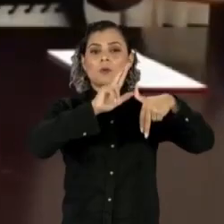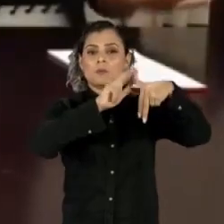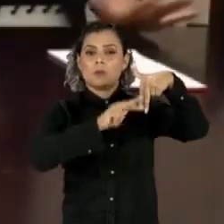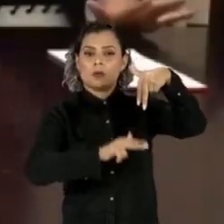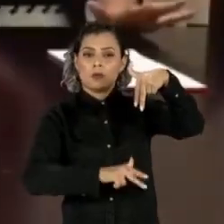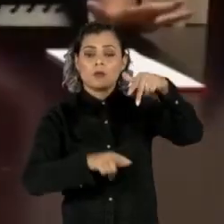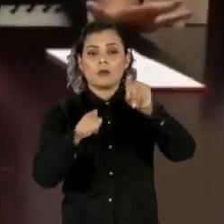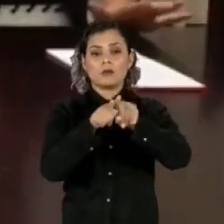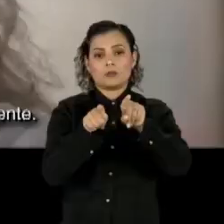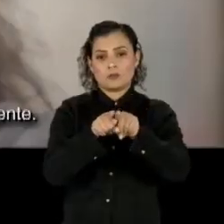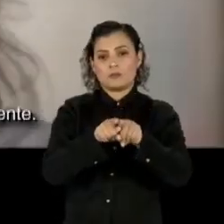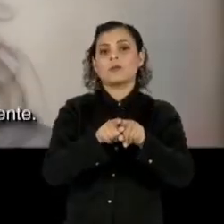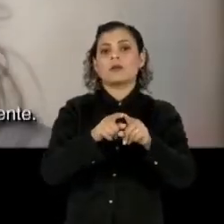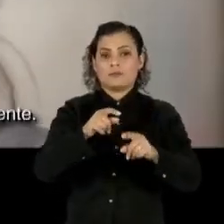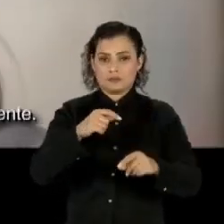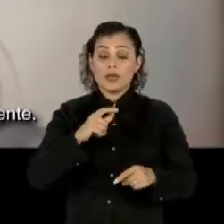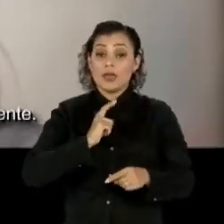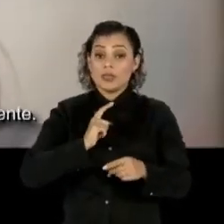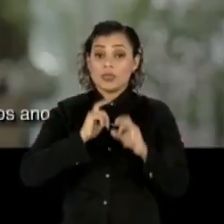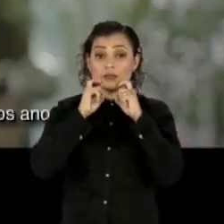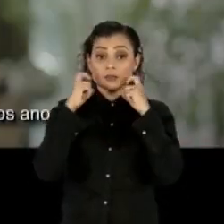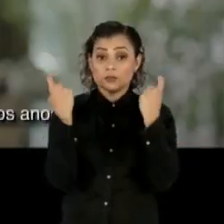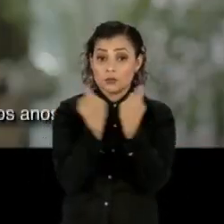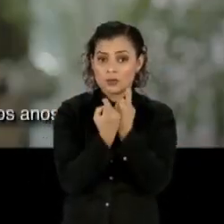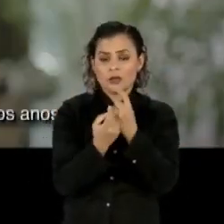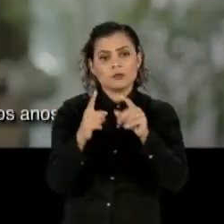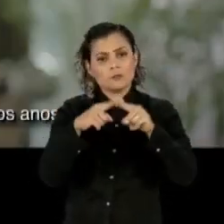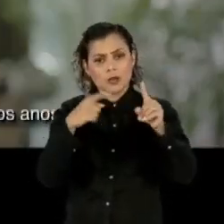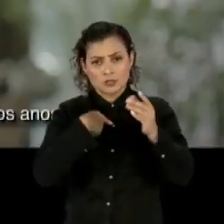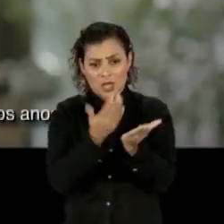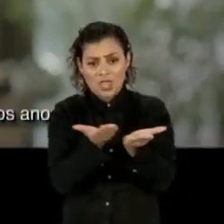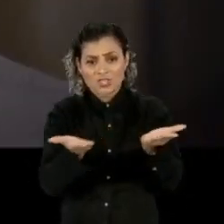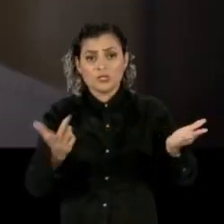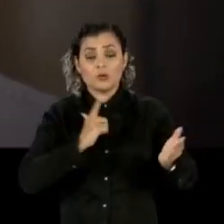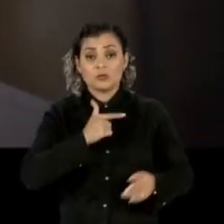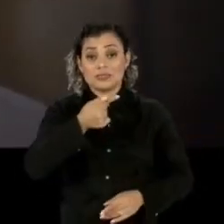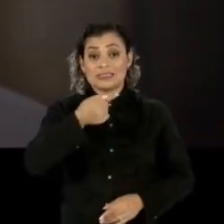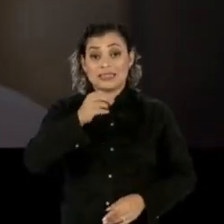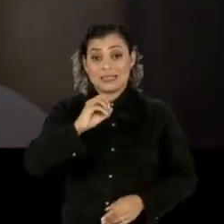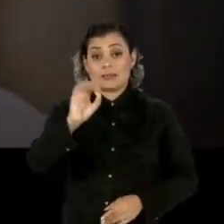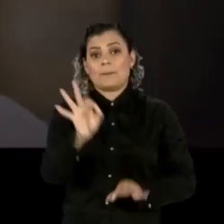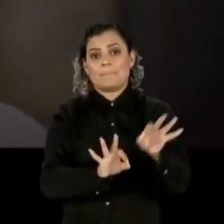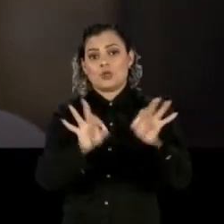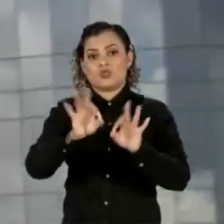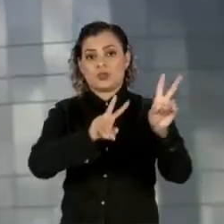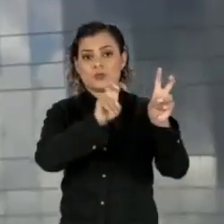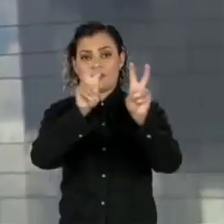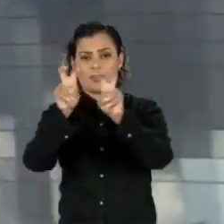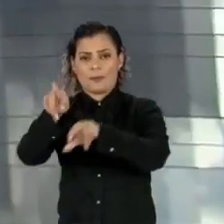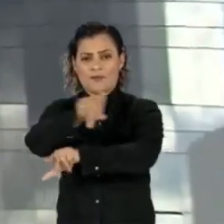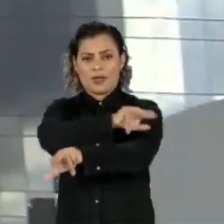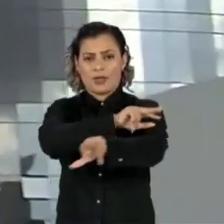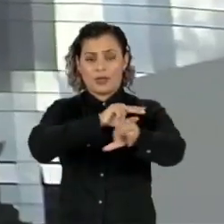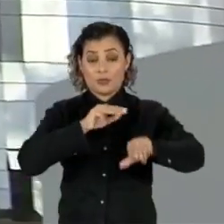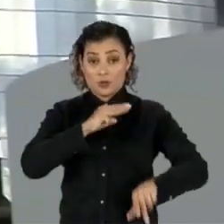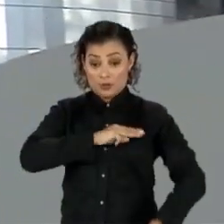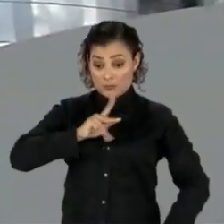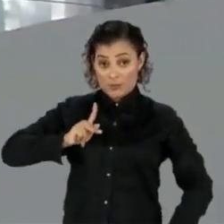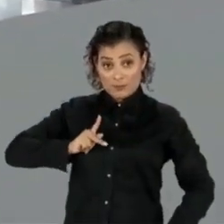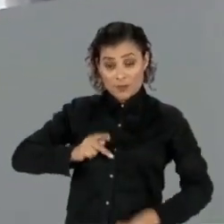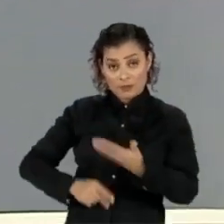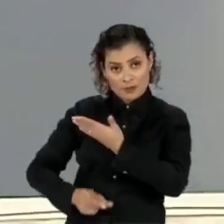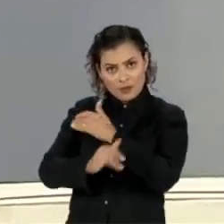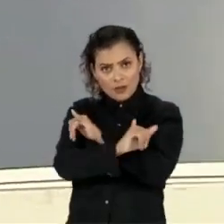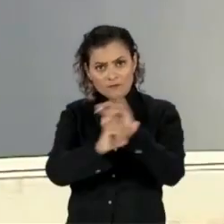gênero e sexualidade. O edital iria contemplar cerca de 70 projetos de vários temas. Segundo o Ministério Público,